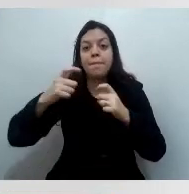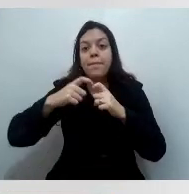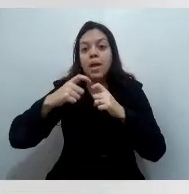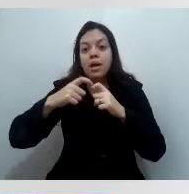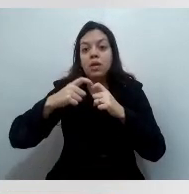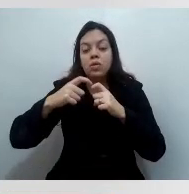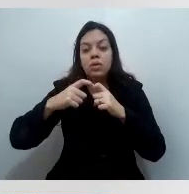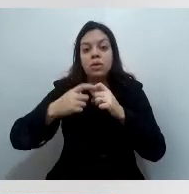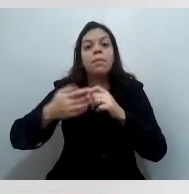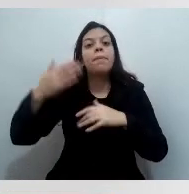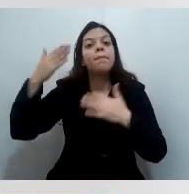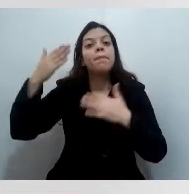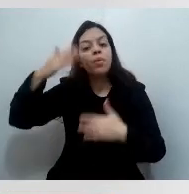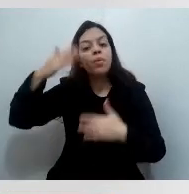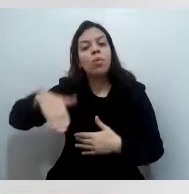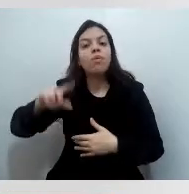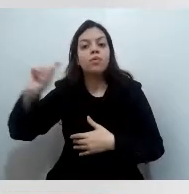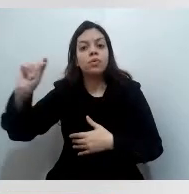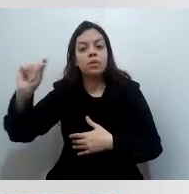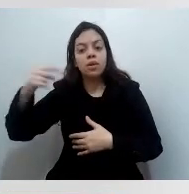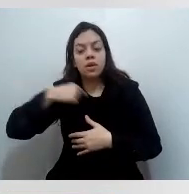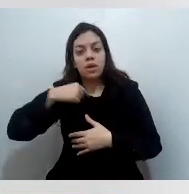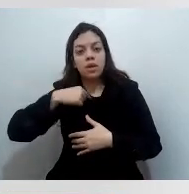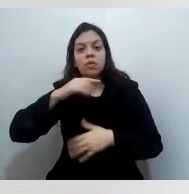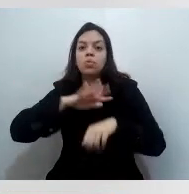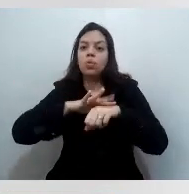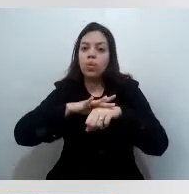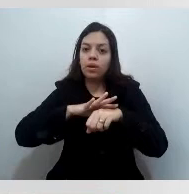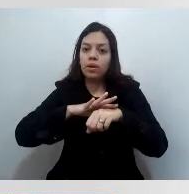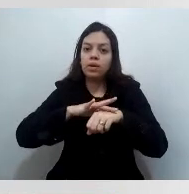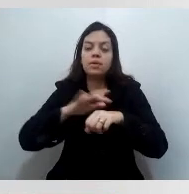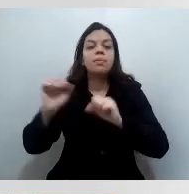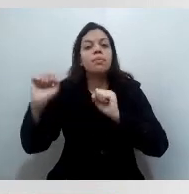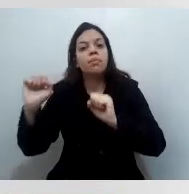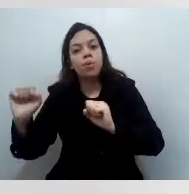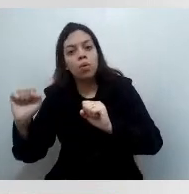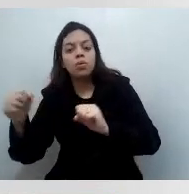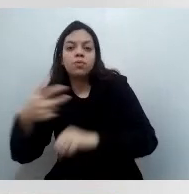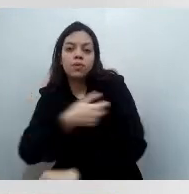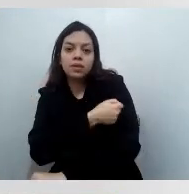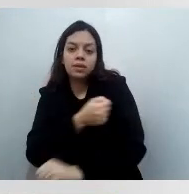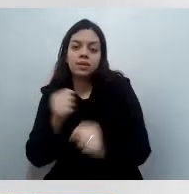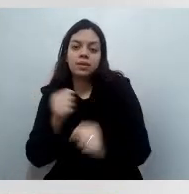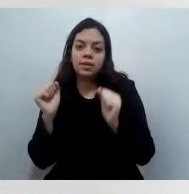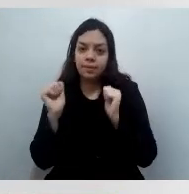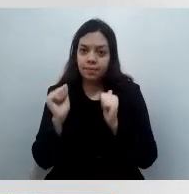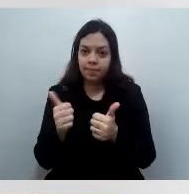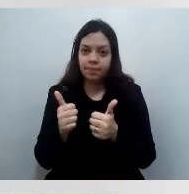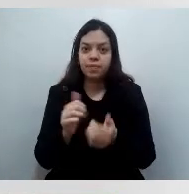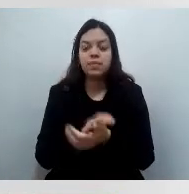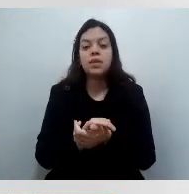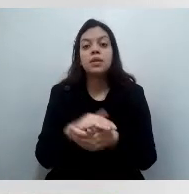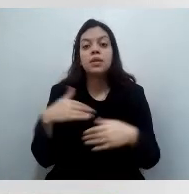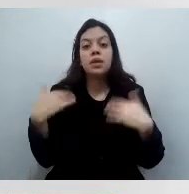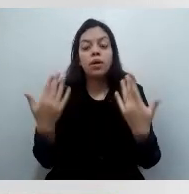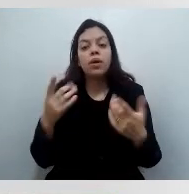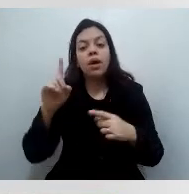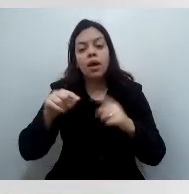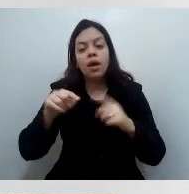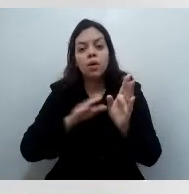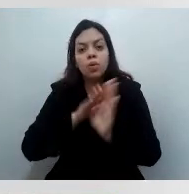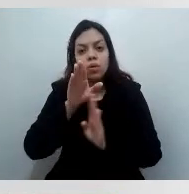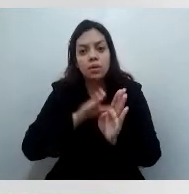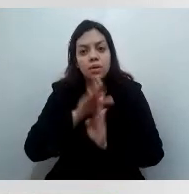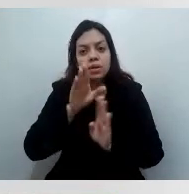Então, para a rede particular, é uma parceria com o Conselho Regional de Medicina, que eu também oriento que